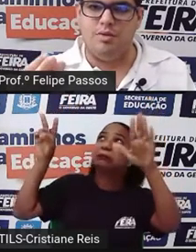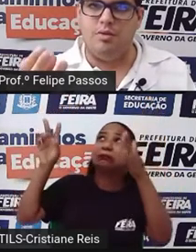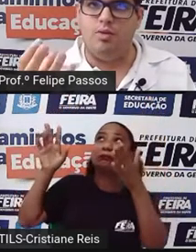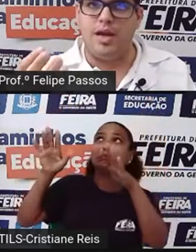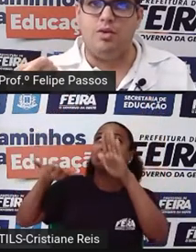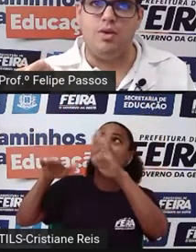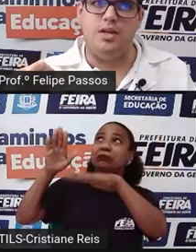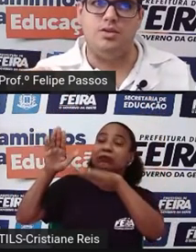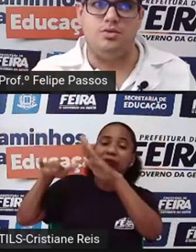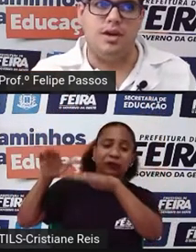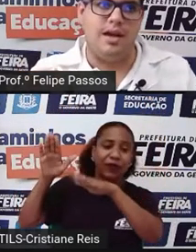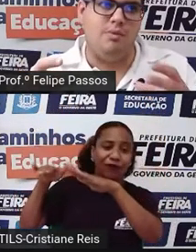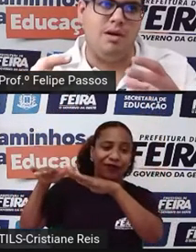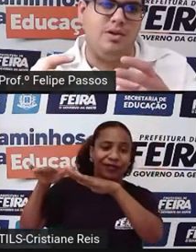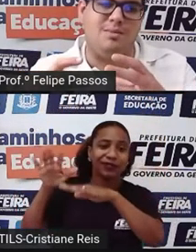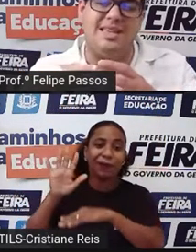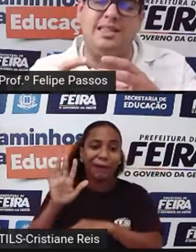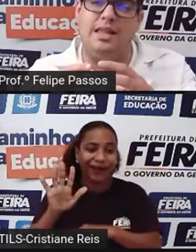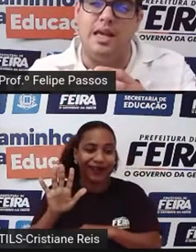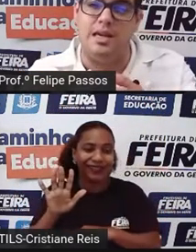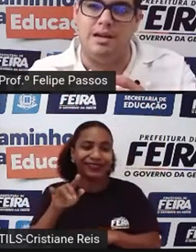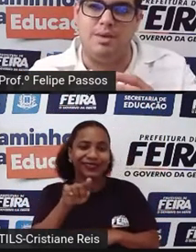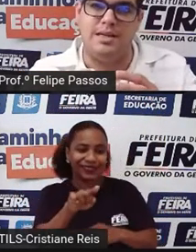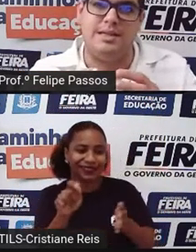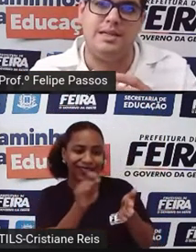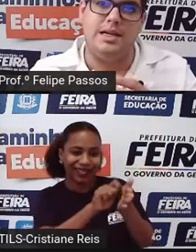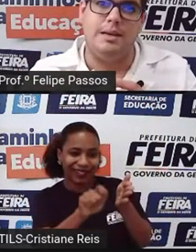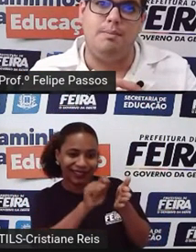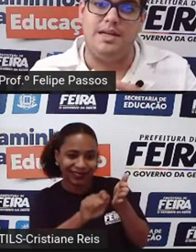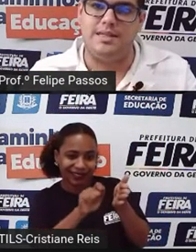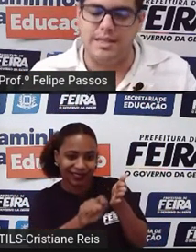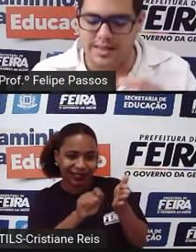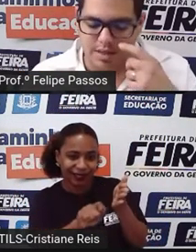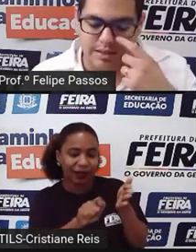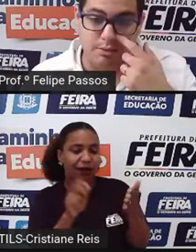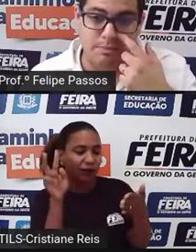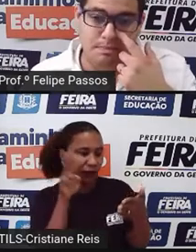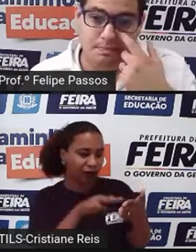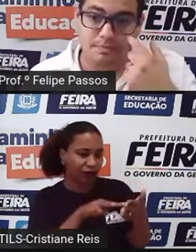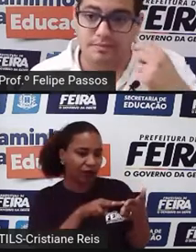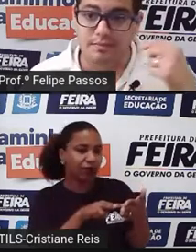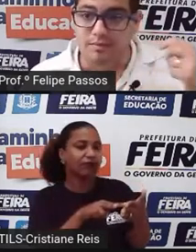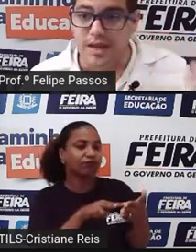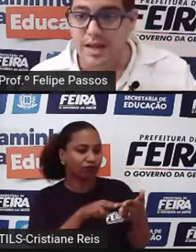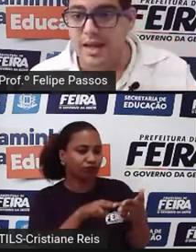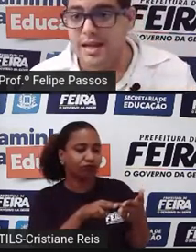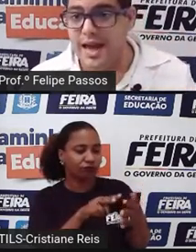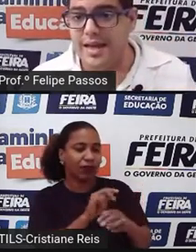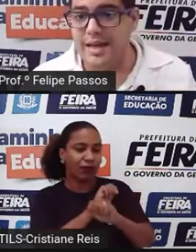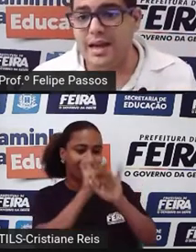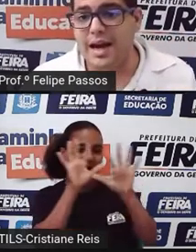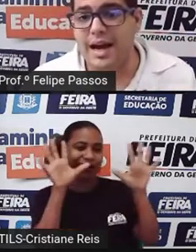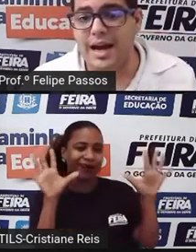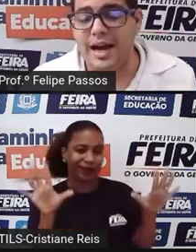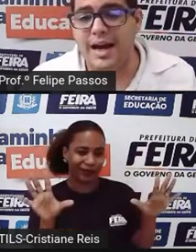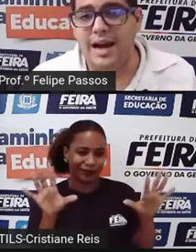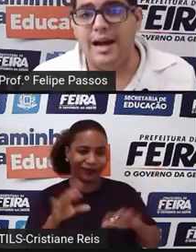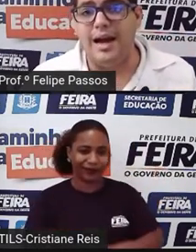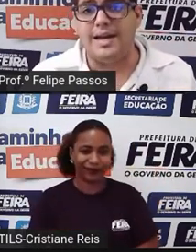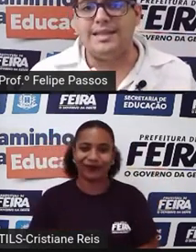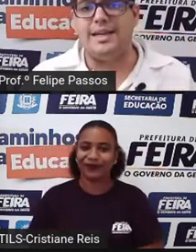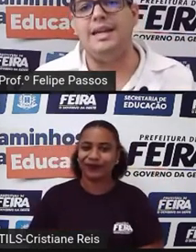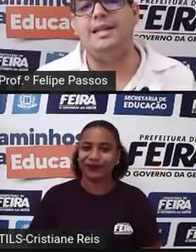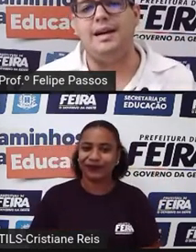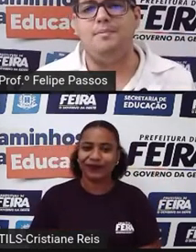sabe? O que é coeso? É uma coisa mais inteira, mais precisa mesmo. E aí, a